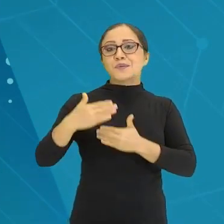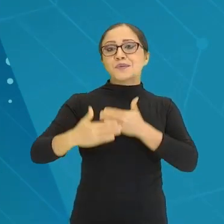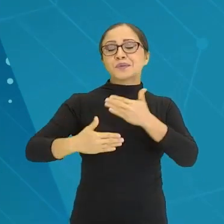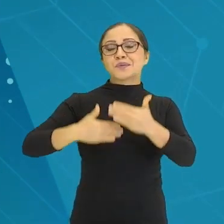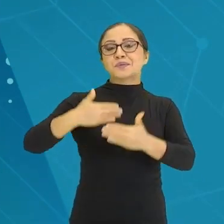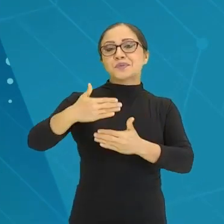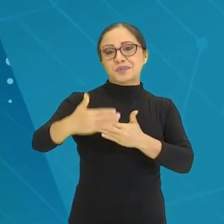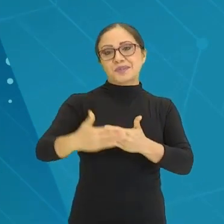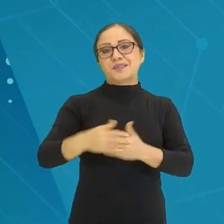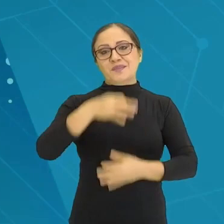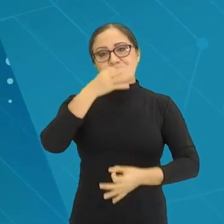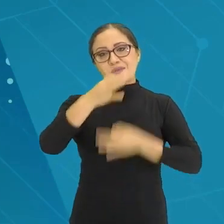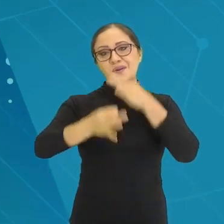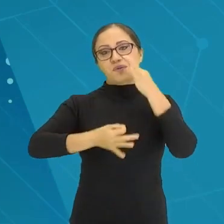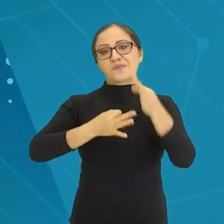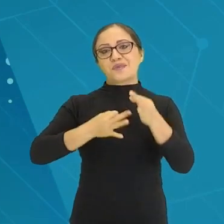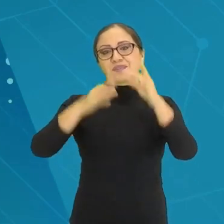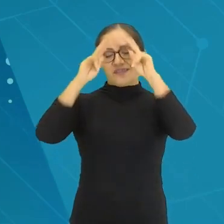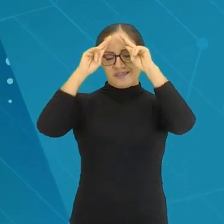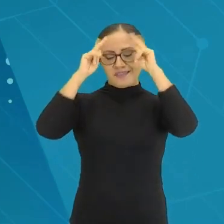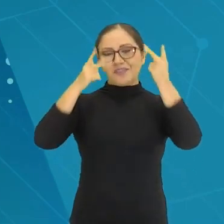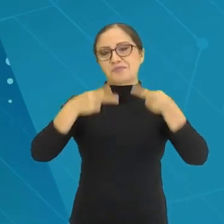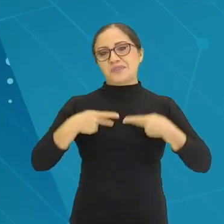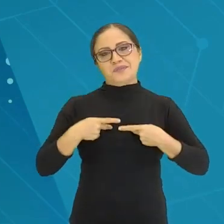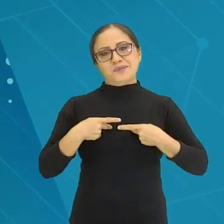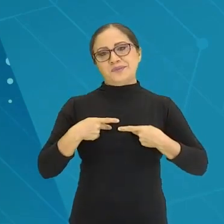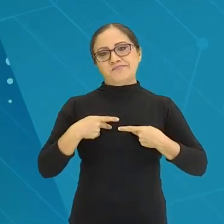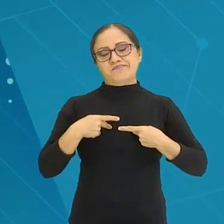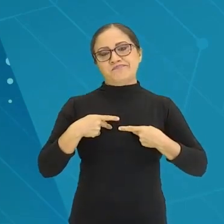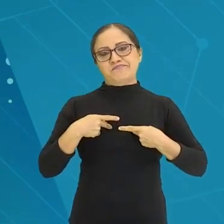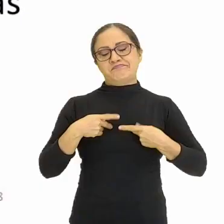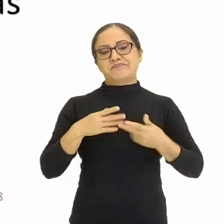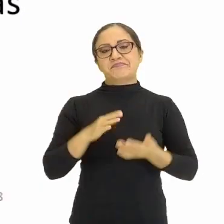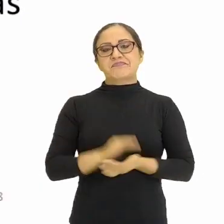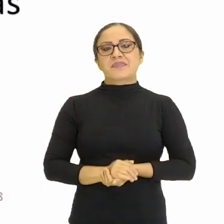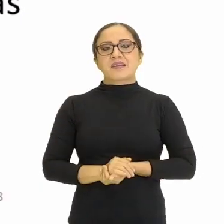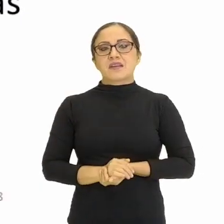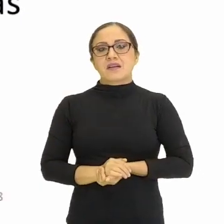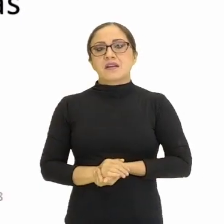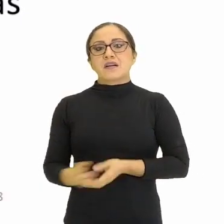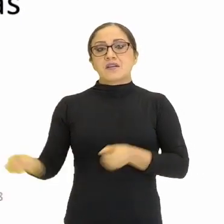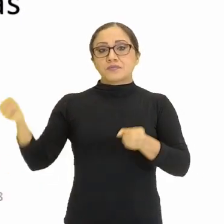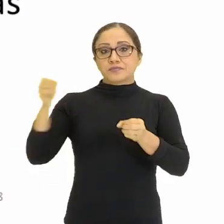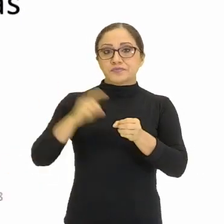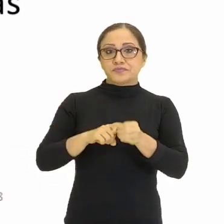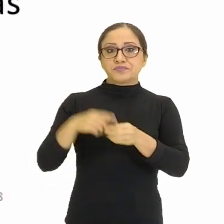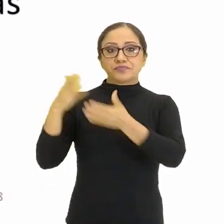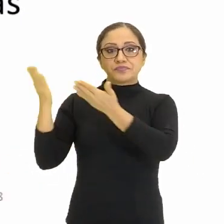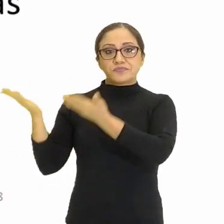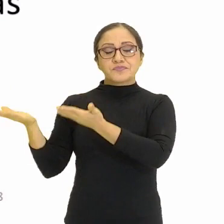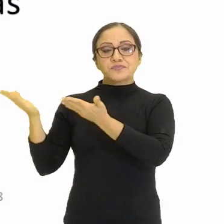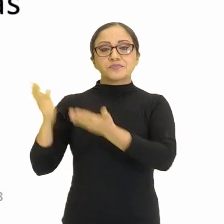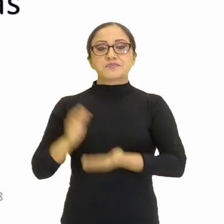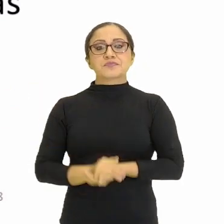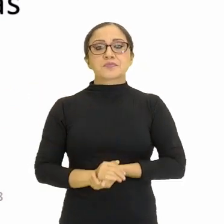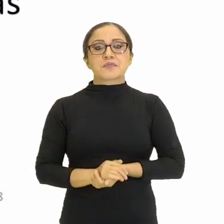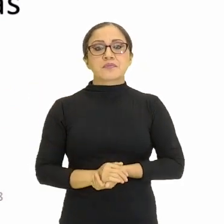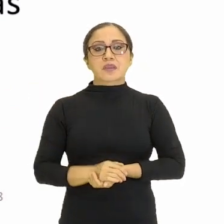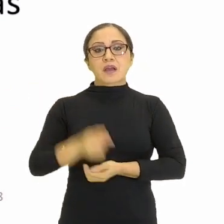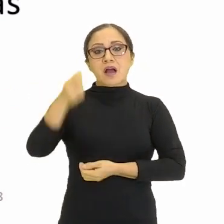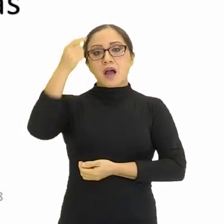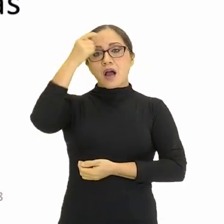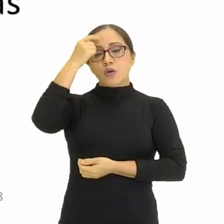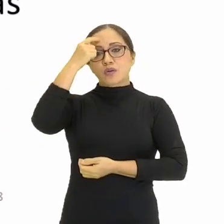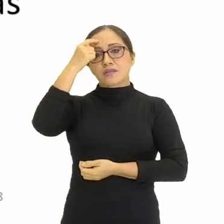Nosso. Nós, seres humanos como um todo, né? Voltando aqui. a tomada de consciência de suas